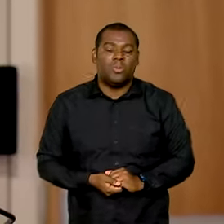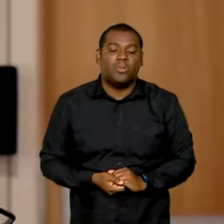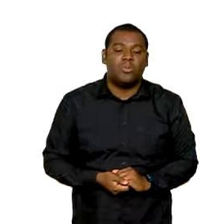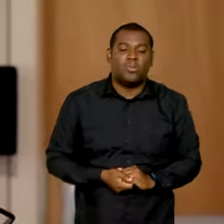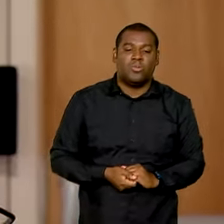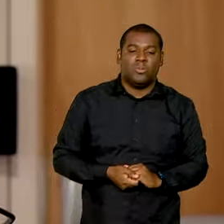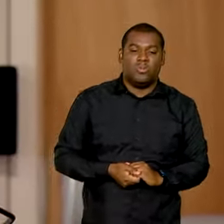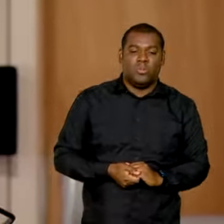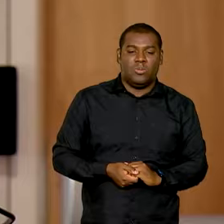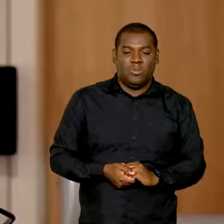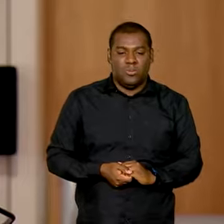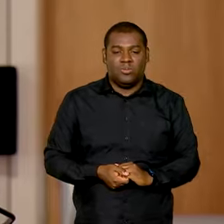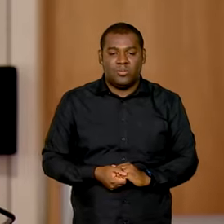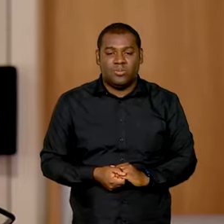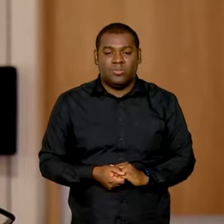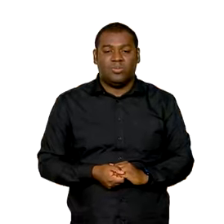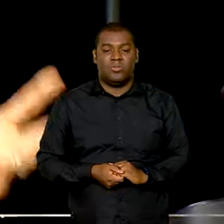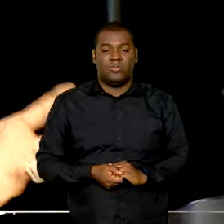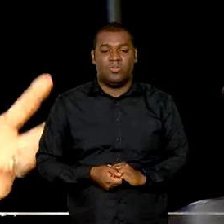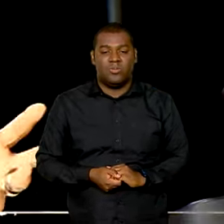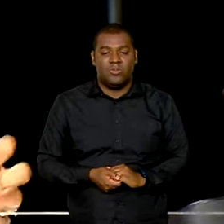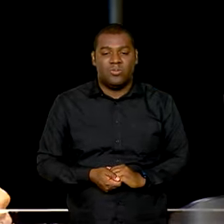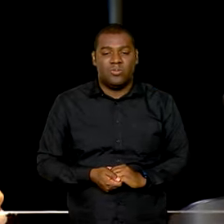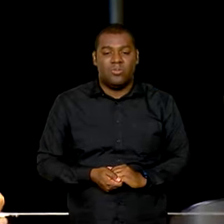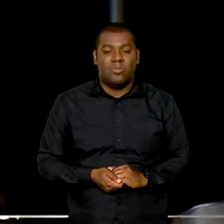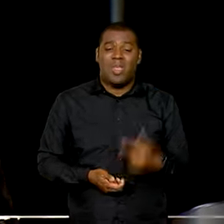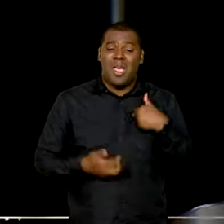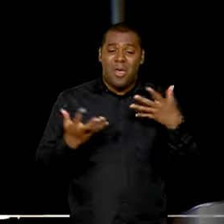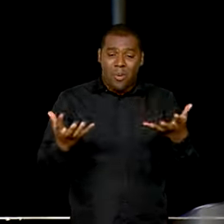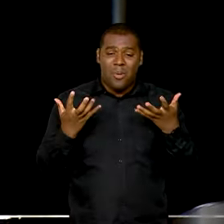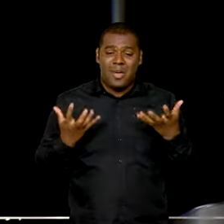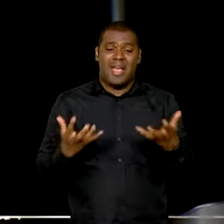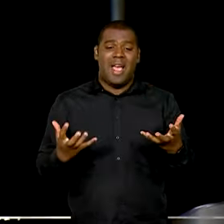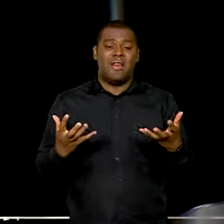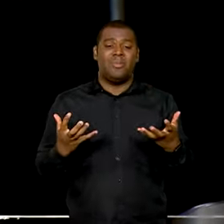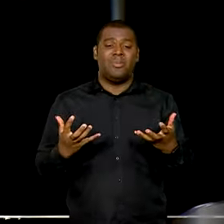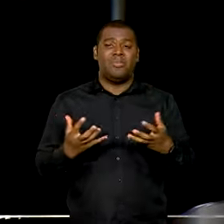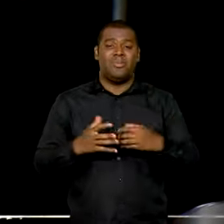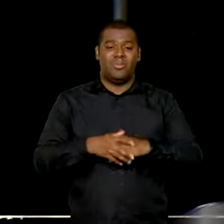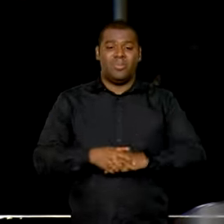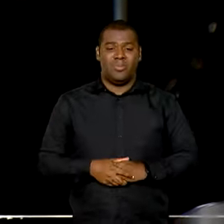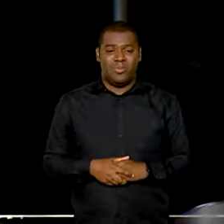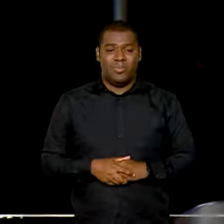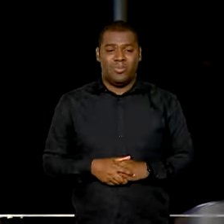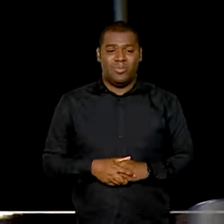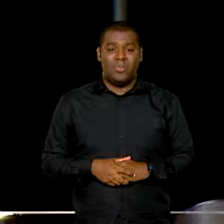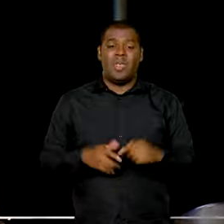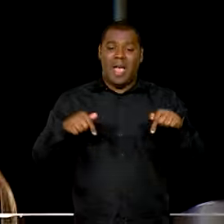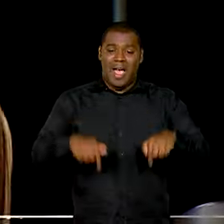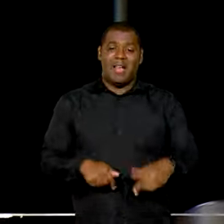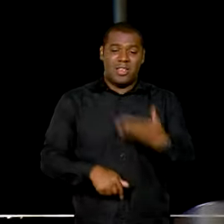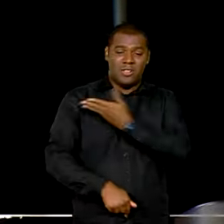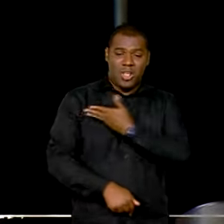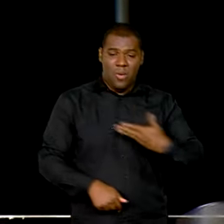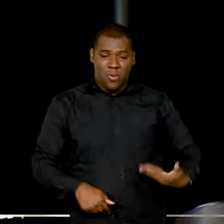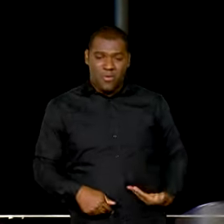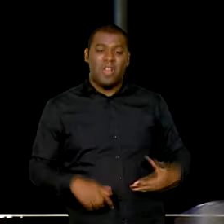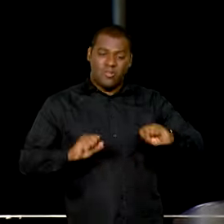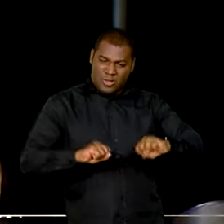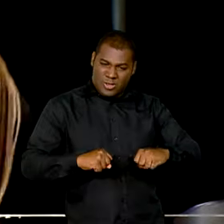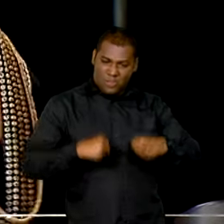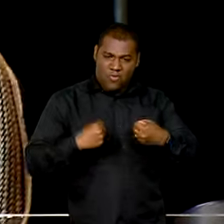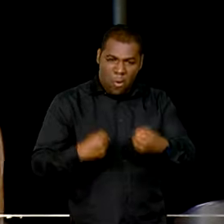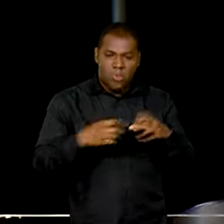transformasse numa política transversal. Tudo o que eu quero é que a gente tenha, dentro do governo, um esforço